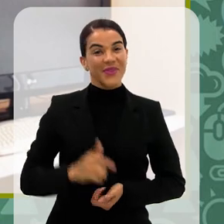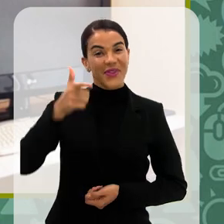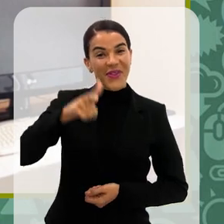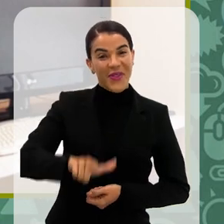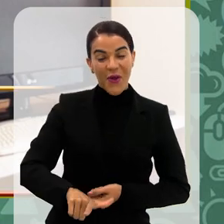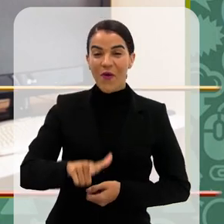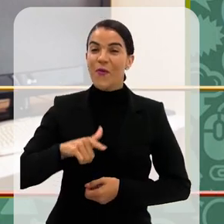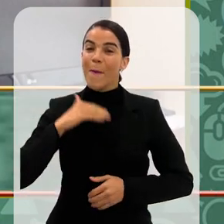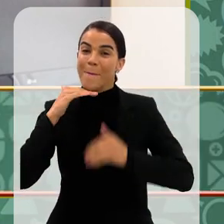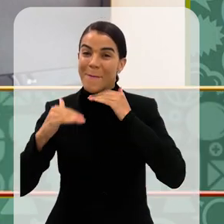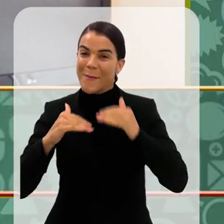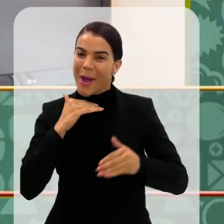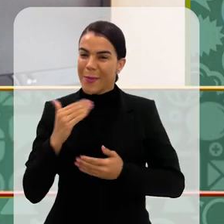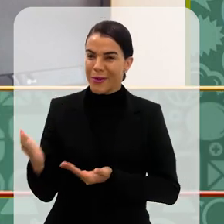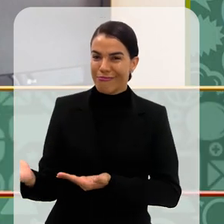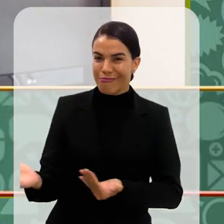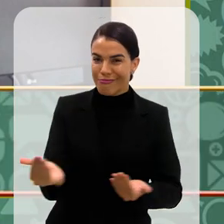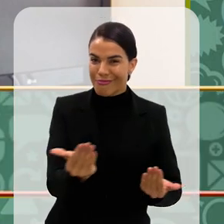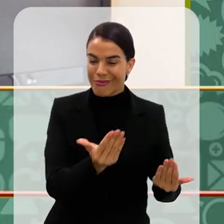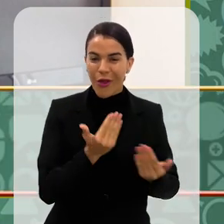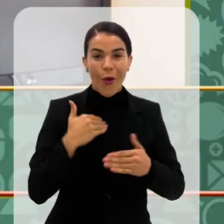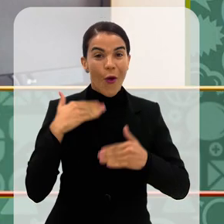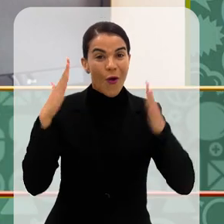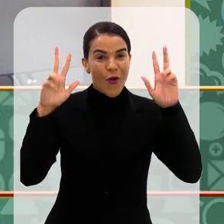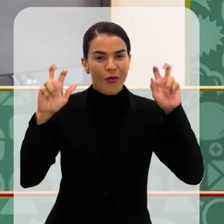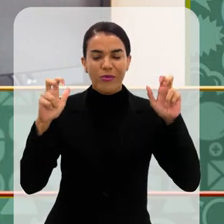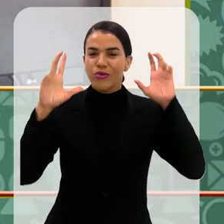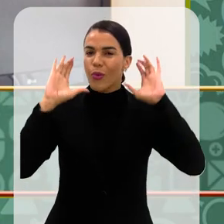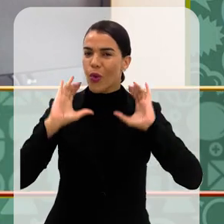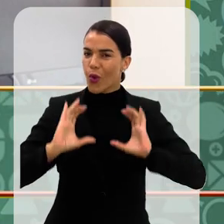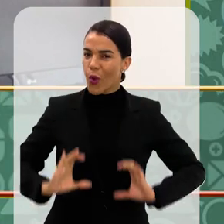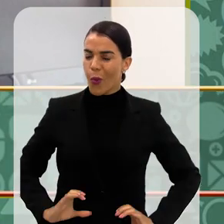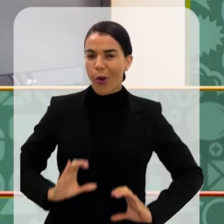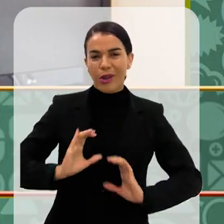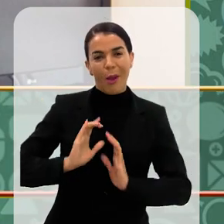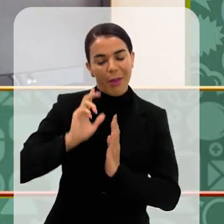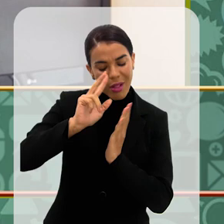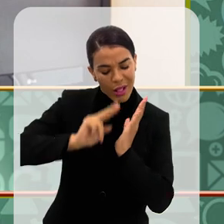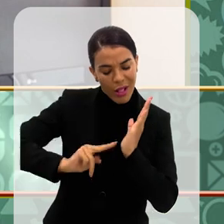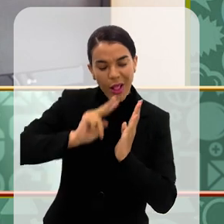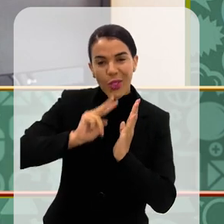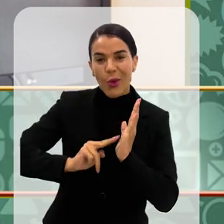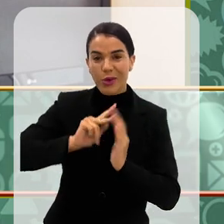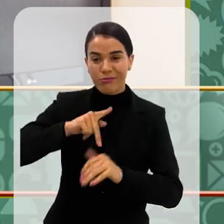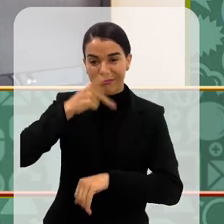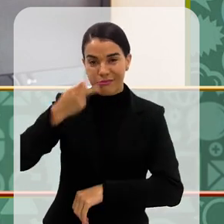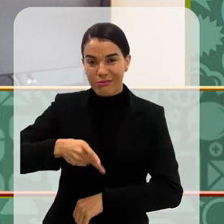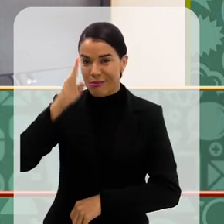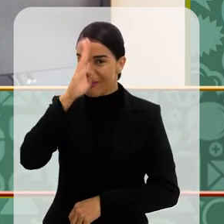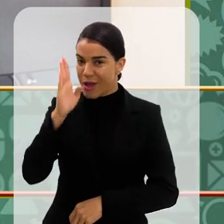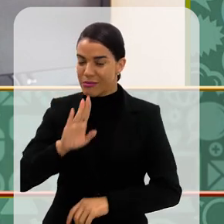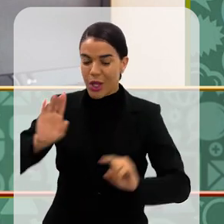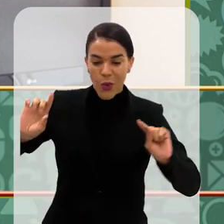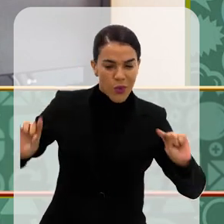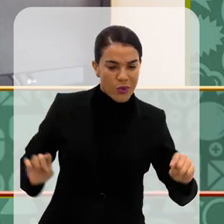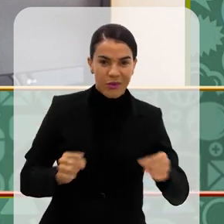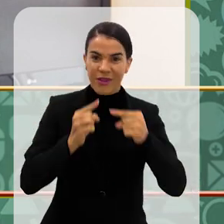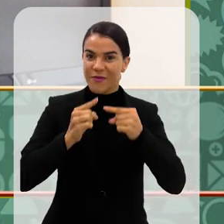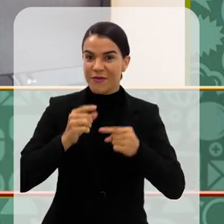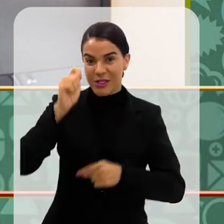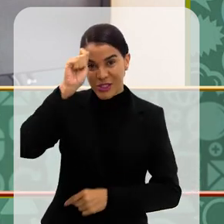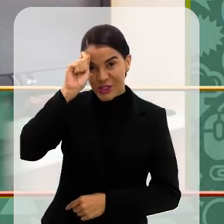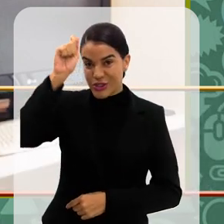Voltamos com o Papo de Juventude e hoje nossa conversa sobre o comportamento de leitores do nosso país e os desafios de